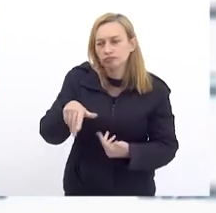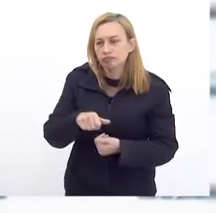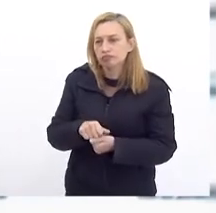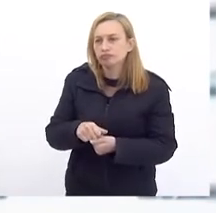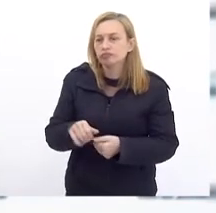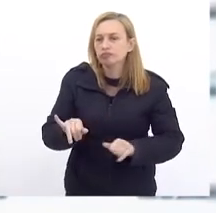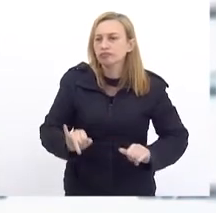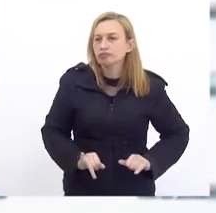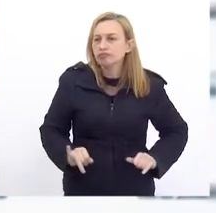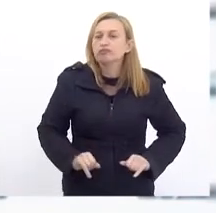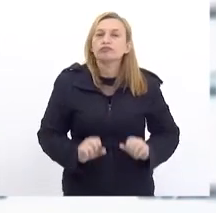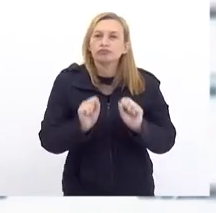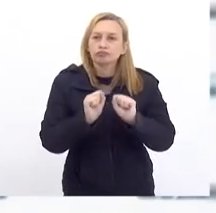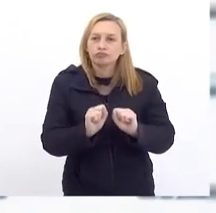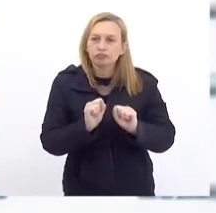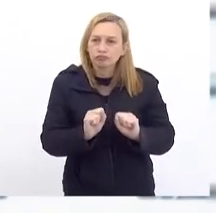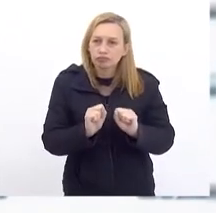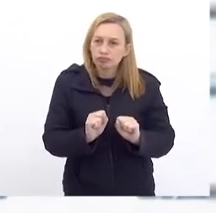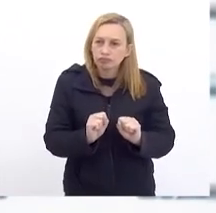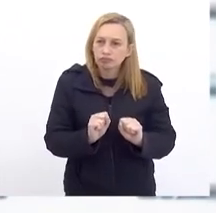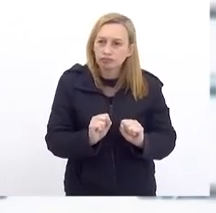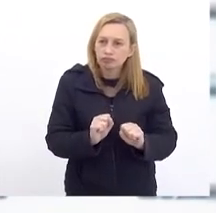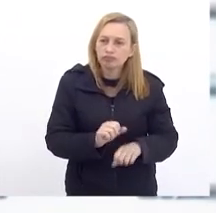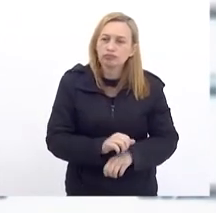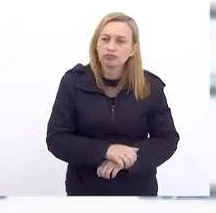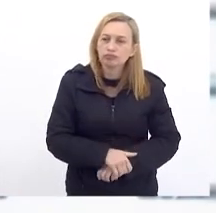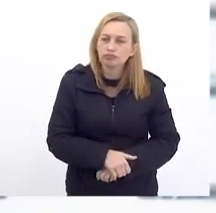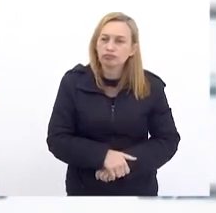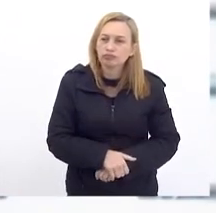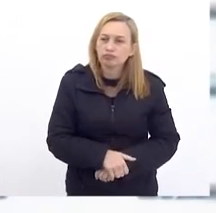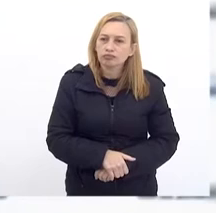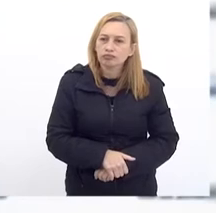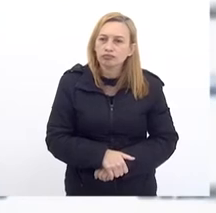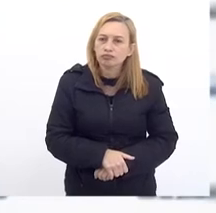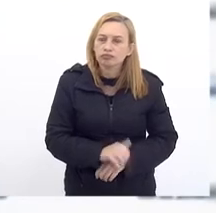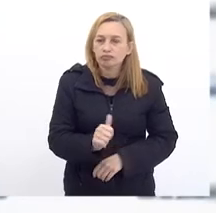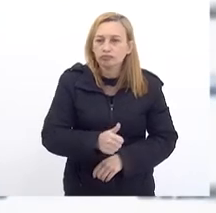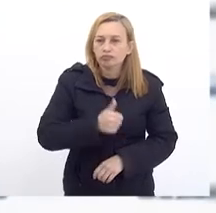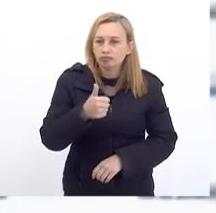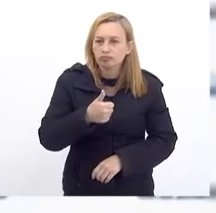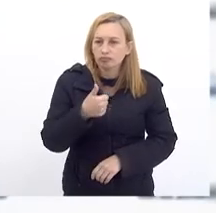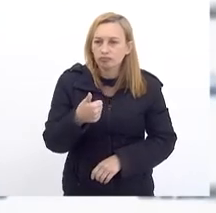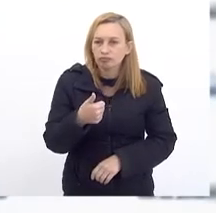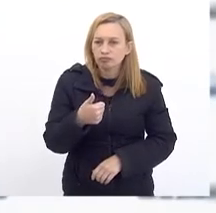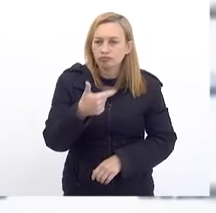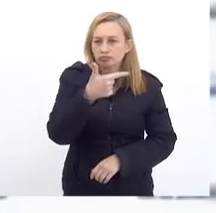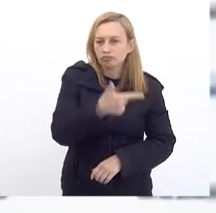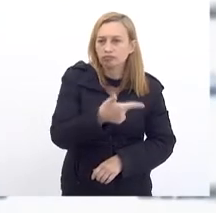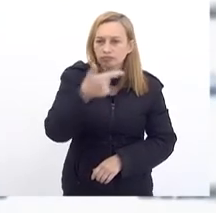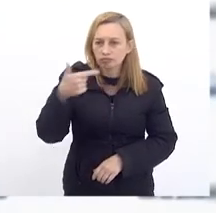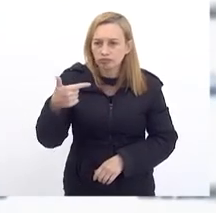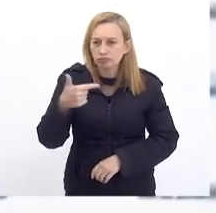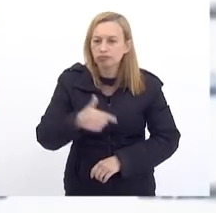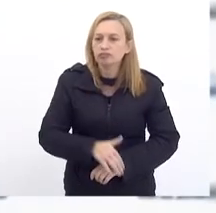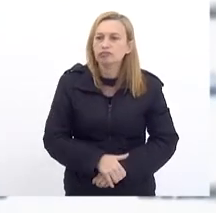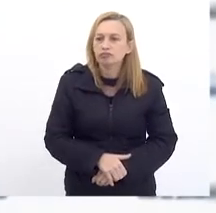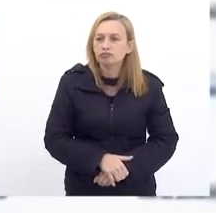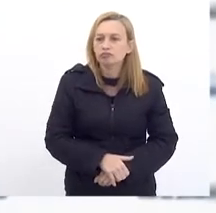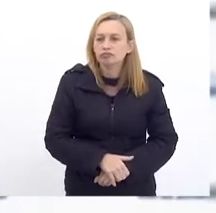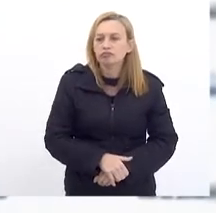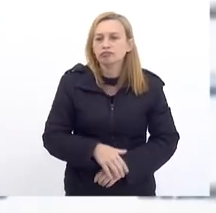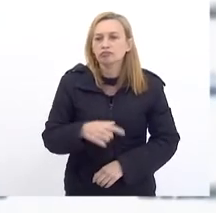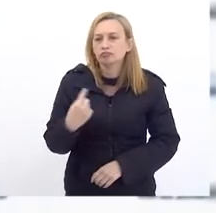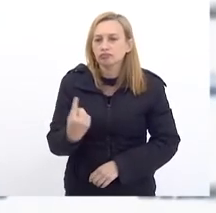Ser mitigados Se não Na sua Totalidade Mas em parte Em 2022 Essa é a